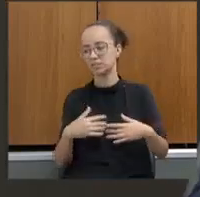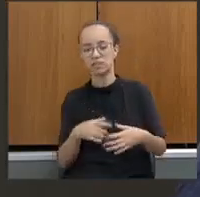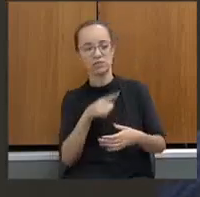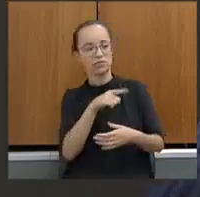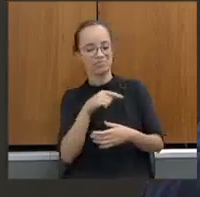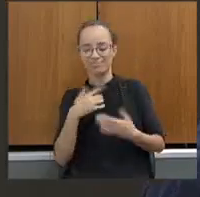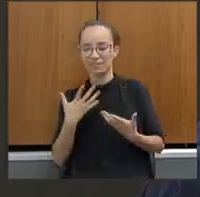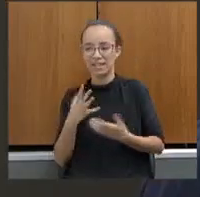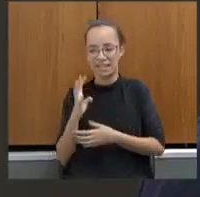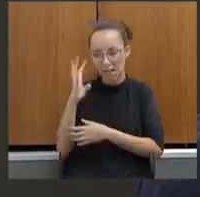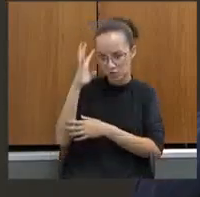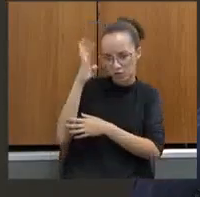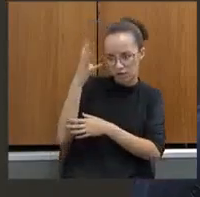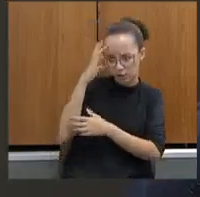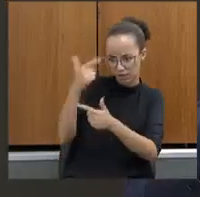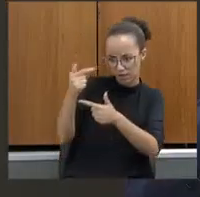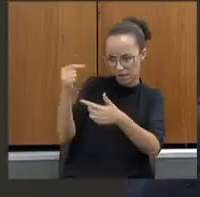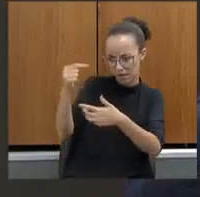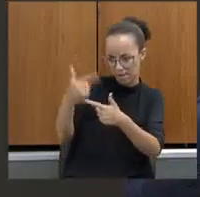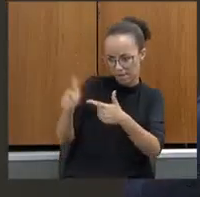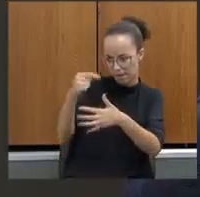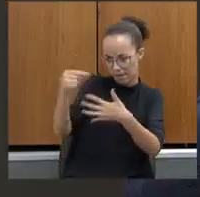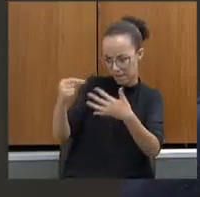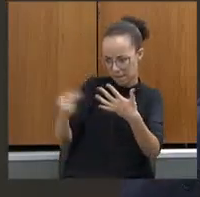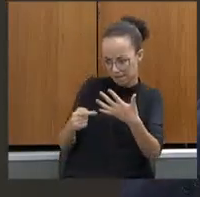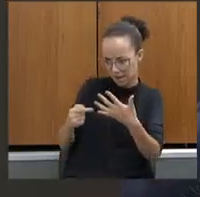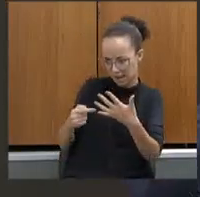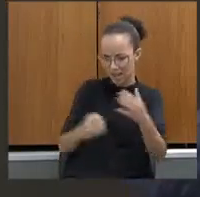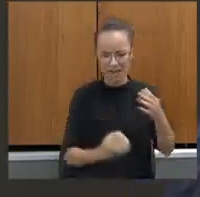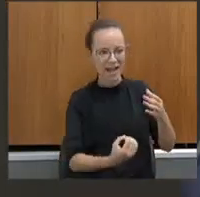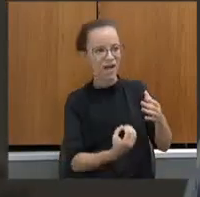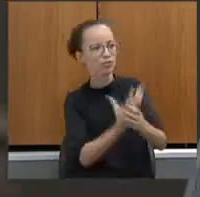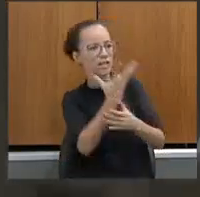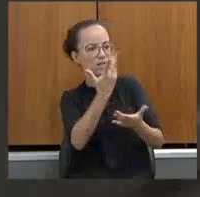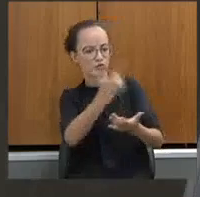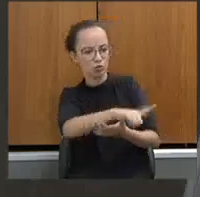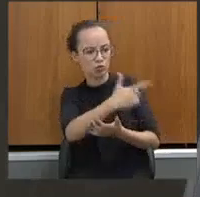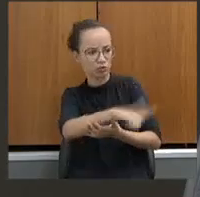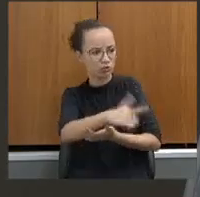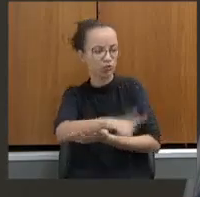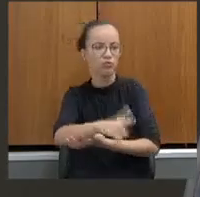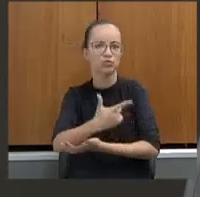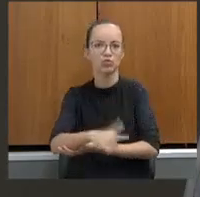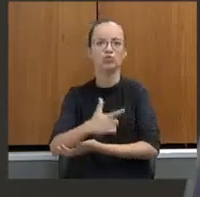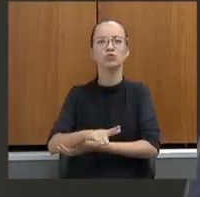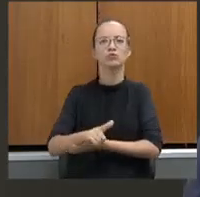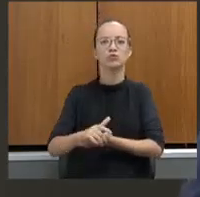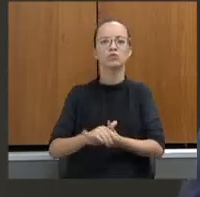corta, acha que ali está resolvido, vamos para frente. No outro dia, você vai para trás e está brotando de novo.